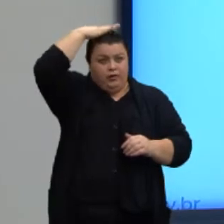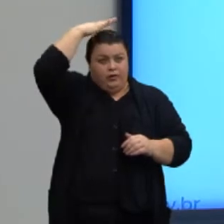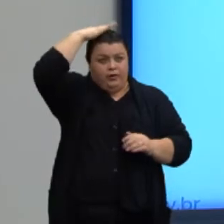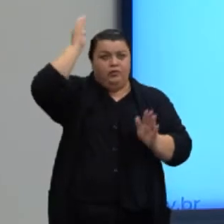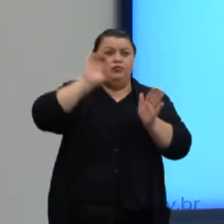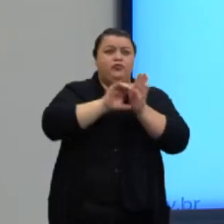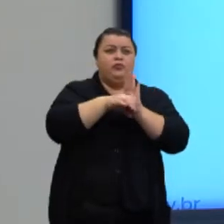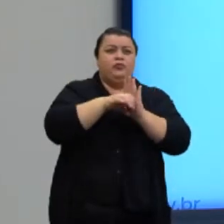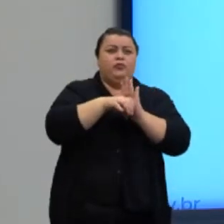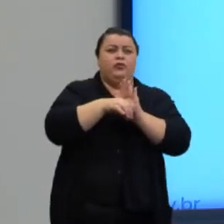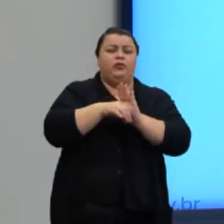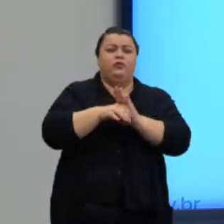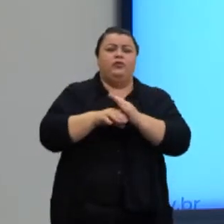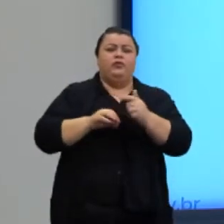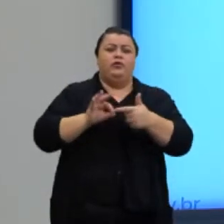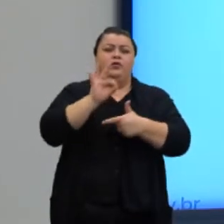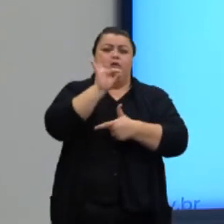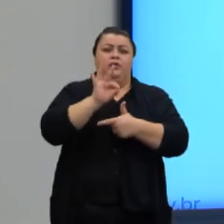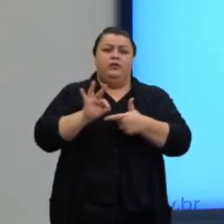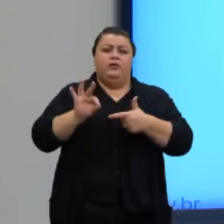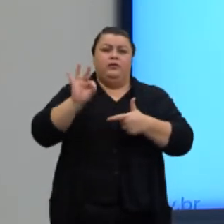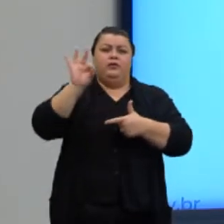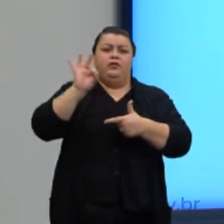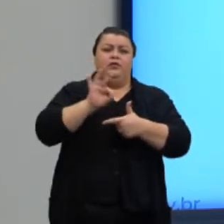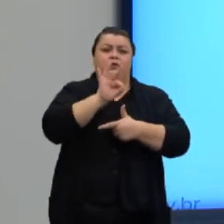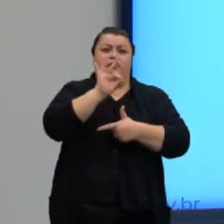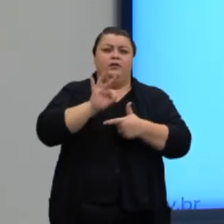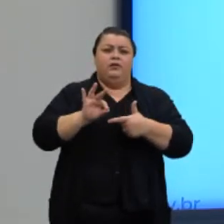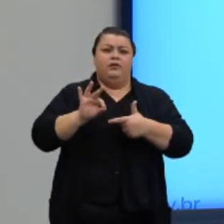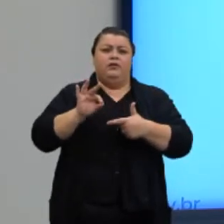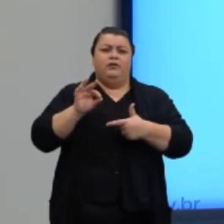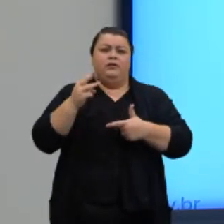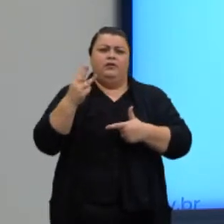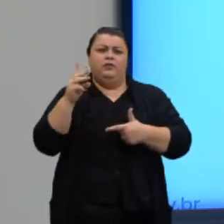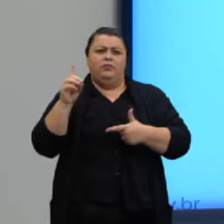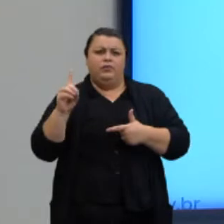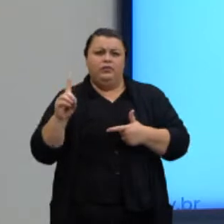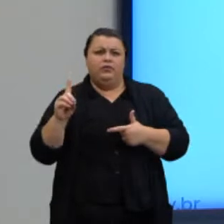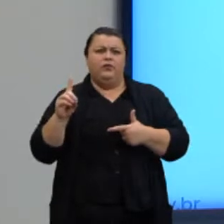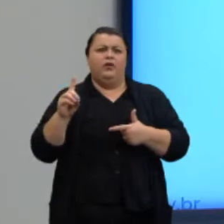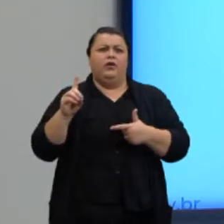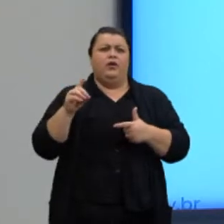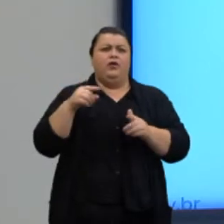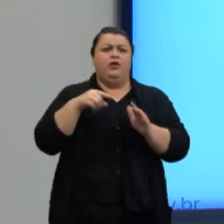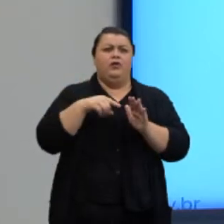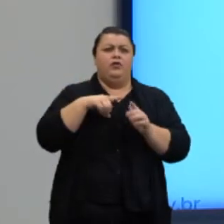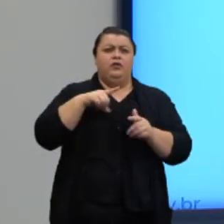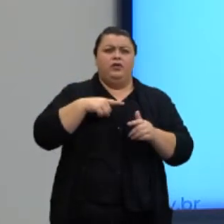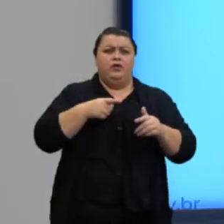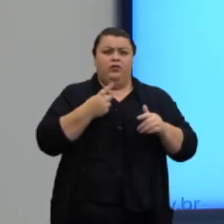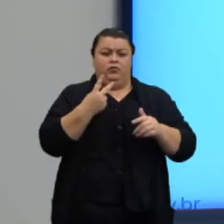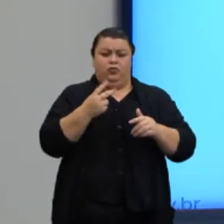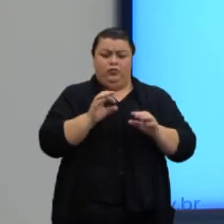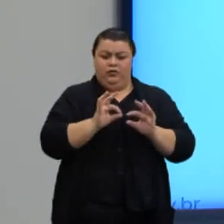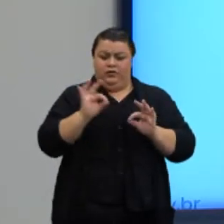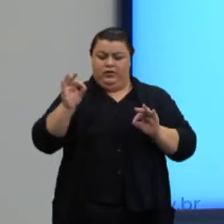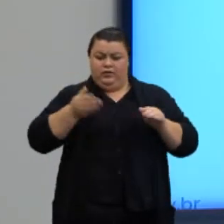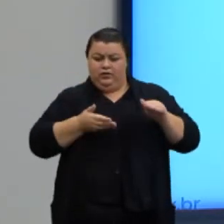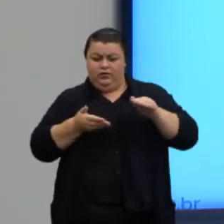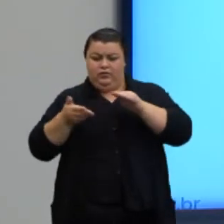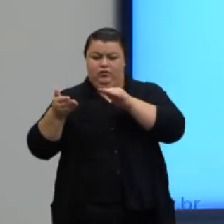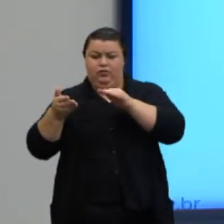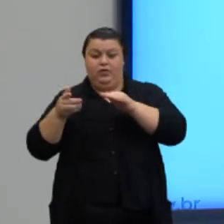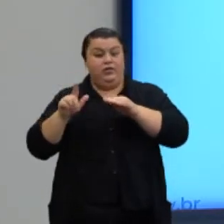geometria tridimensional, considere as afirmativas. Se duas retas distintas não são